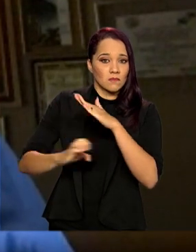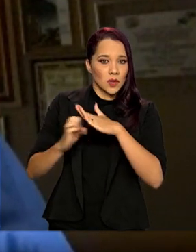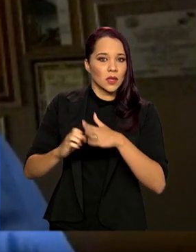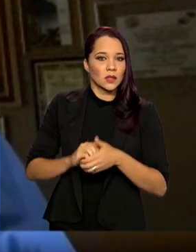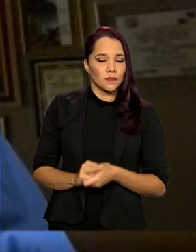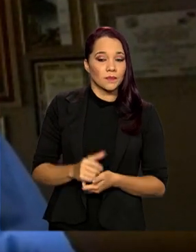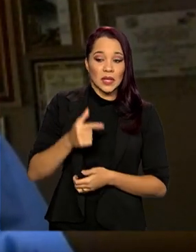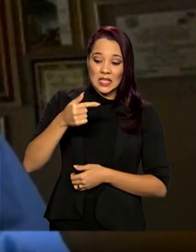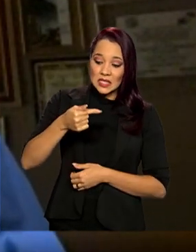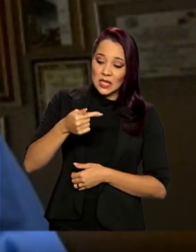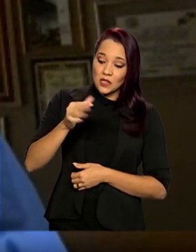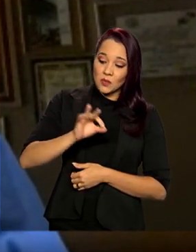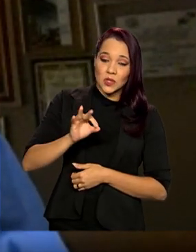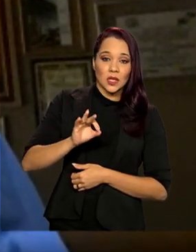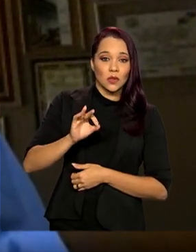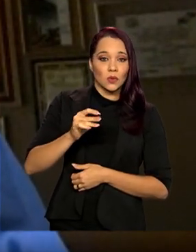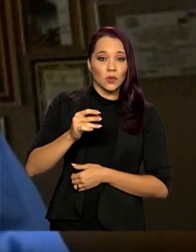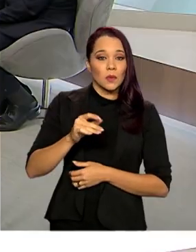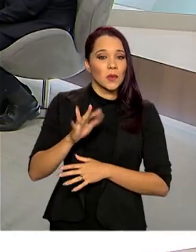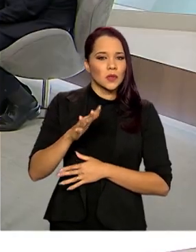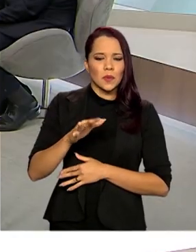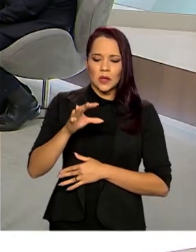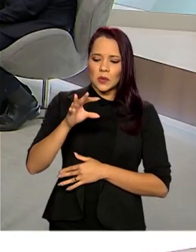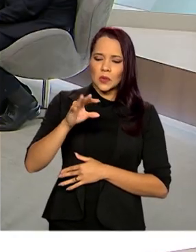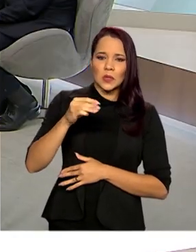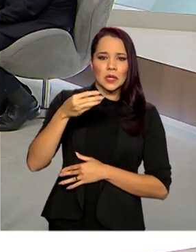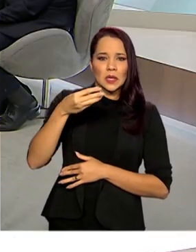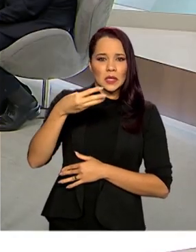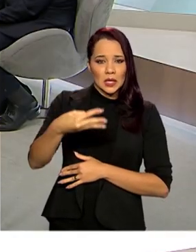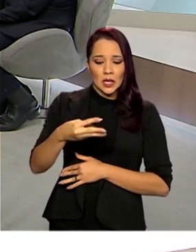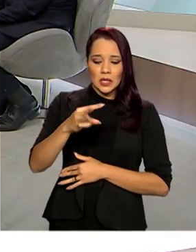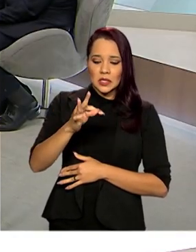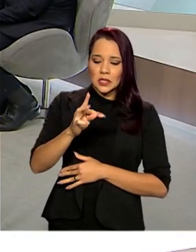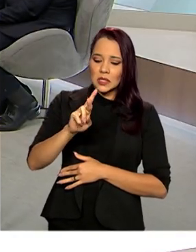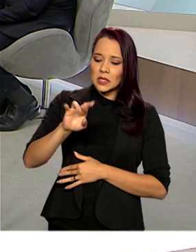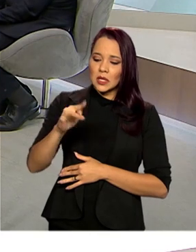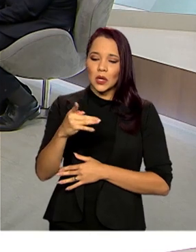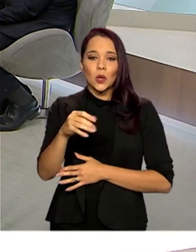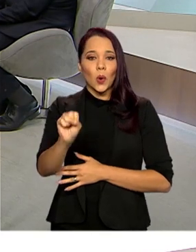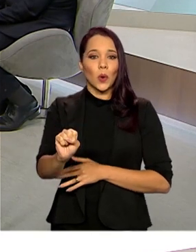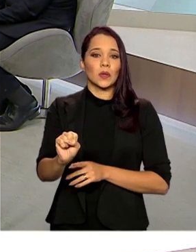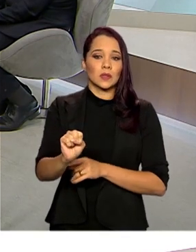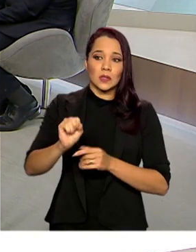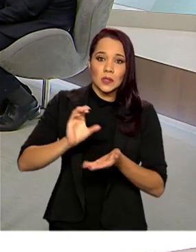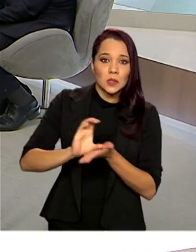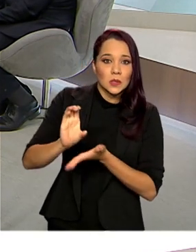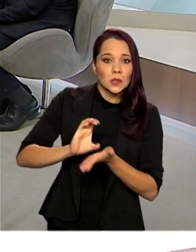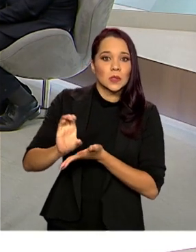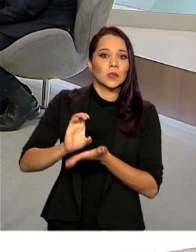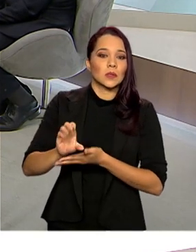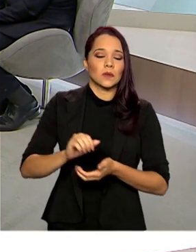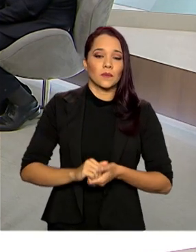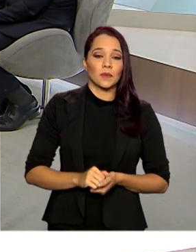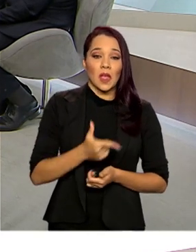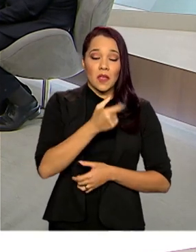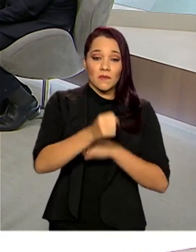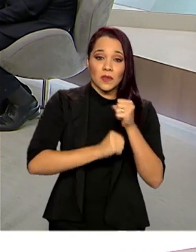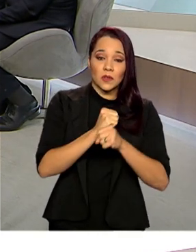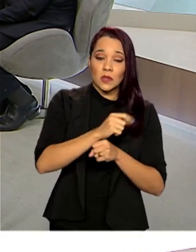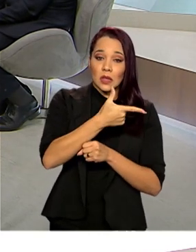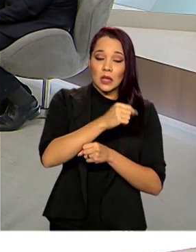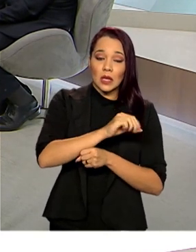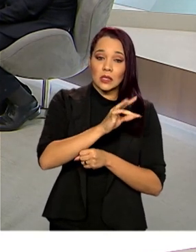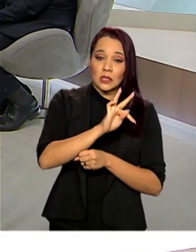7% do PIB, meio trilhão por ano. Em 10 anos foi dado 5 trilhões de incentivos fiscais, em 20 anos 10